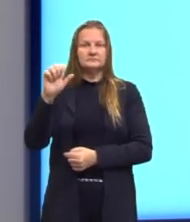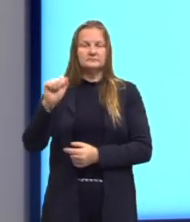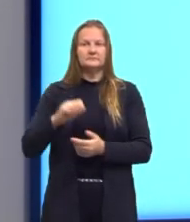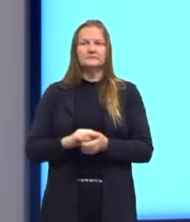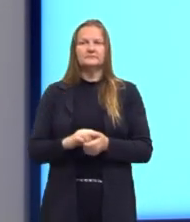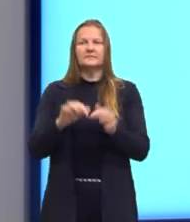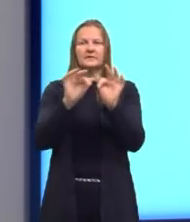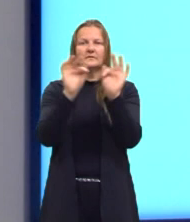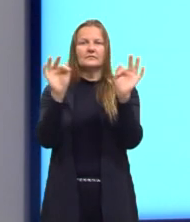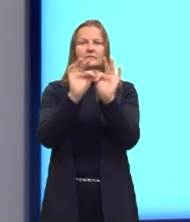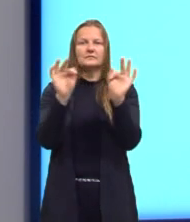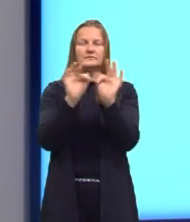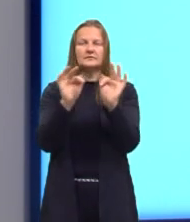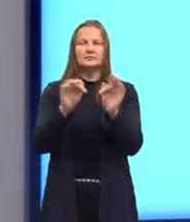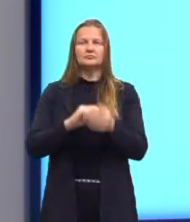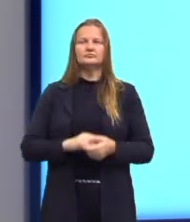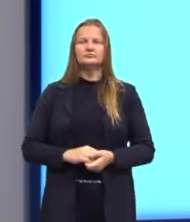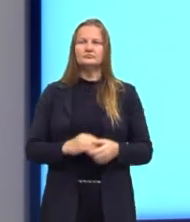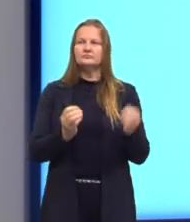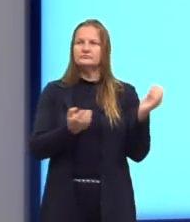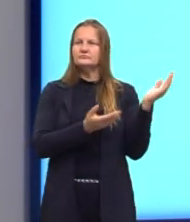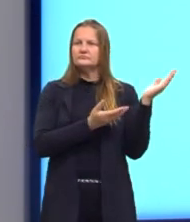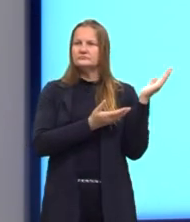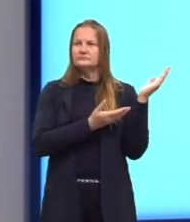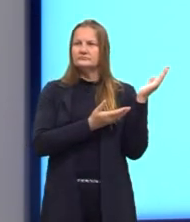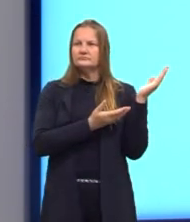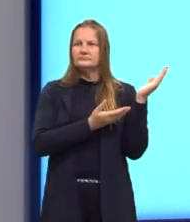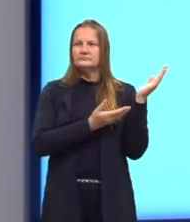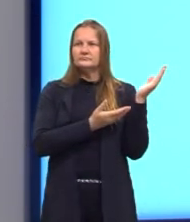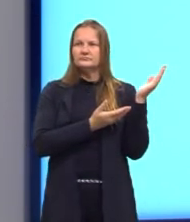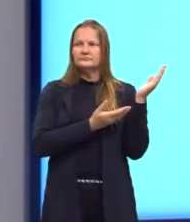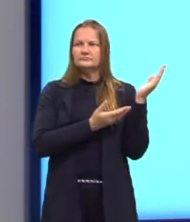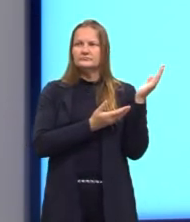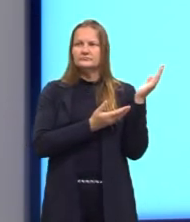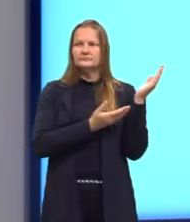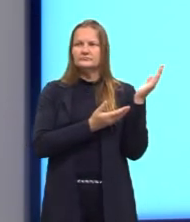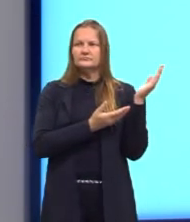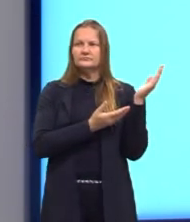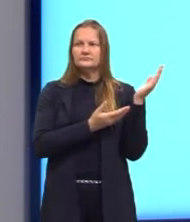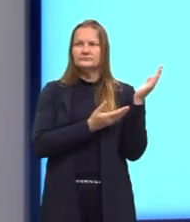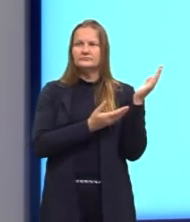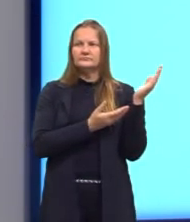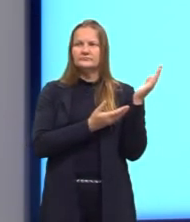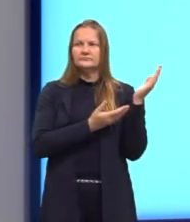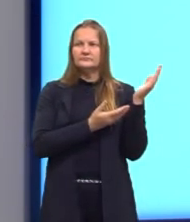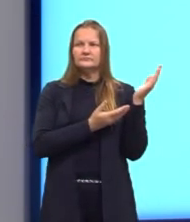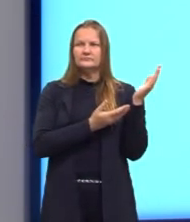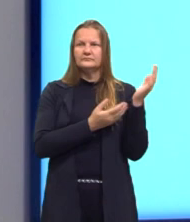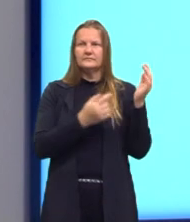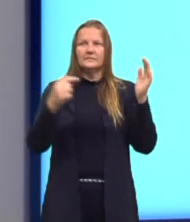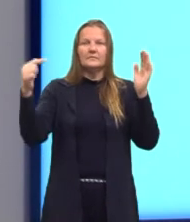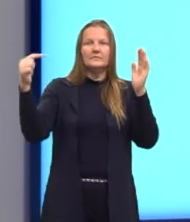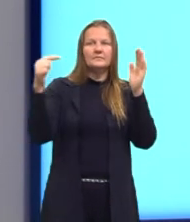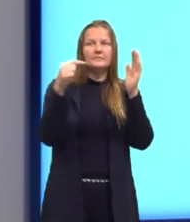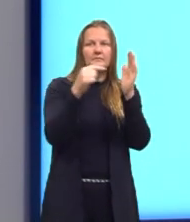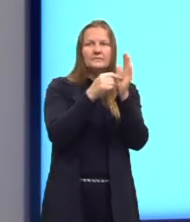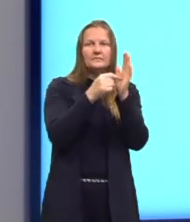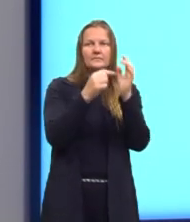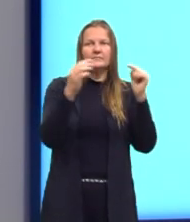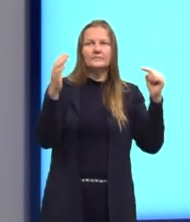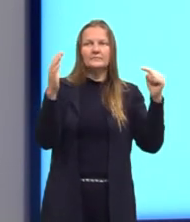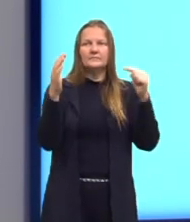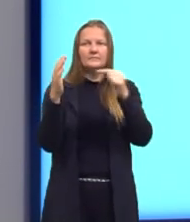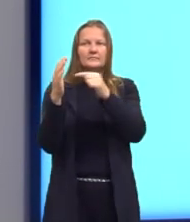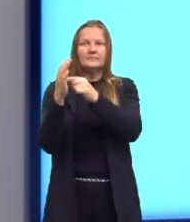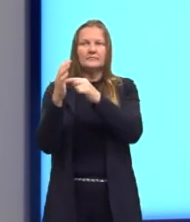Uma função, então, é sobrejetora quando todos os elementos do contradomínio recebem as flechinhas, né? Ou recebem